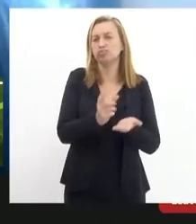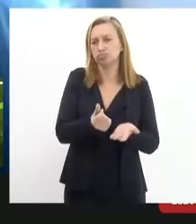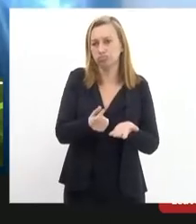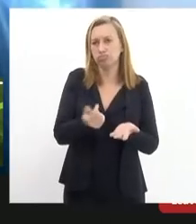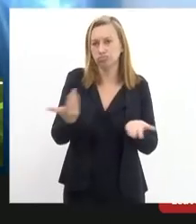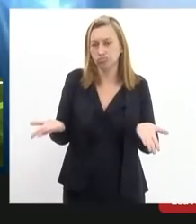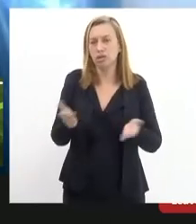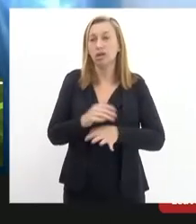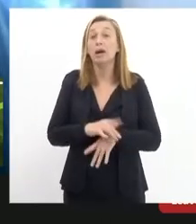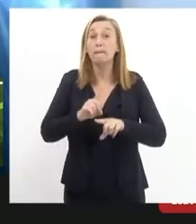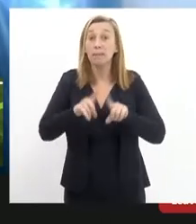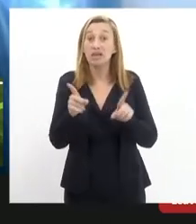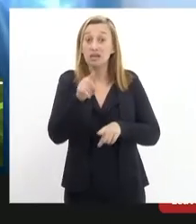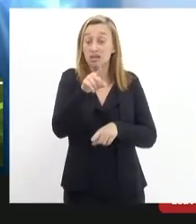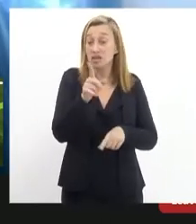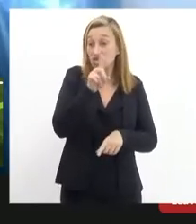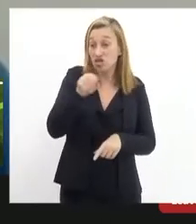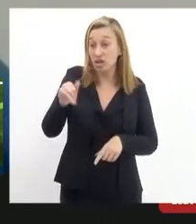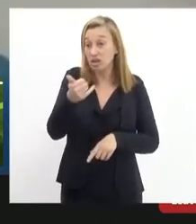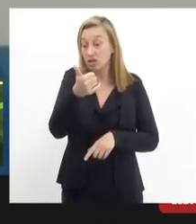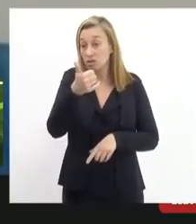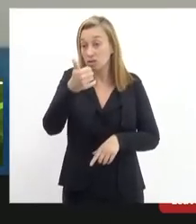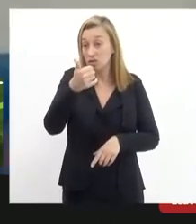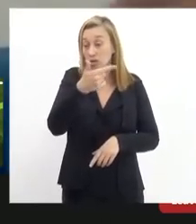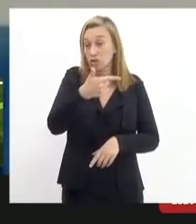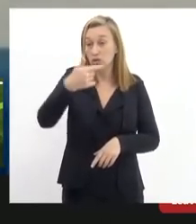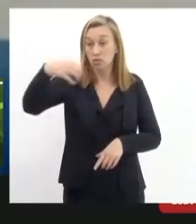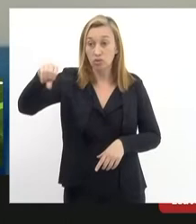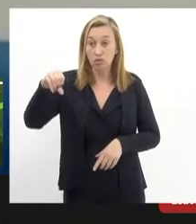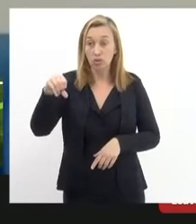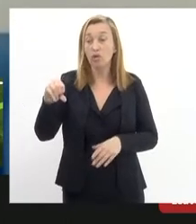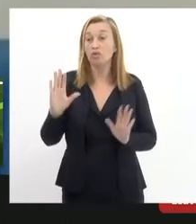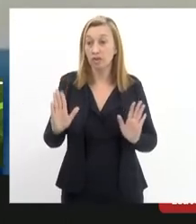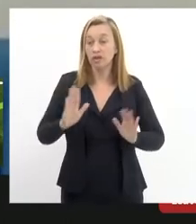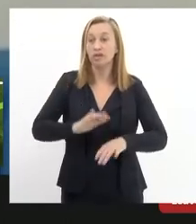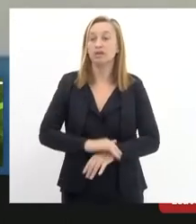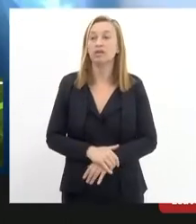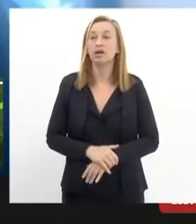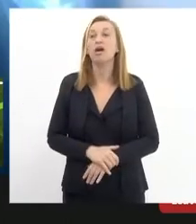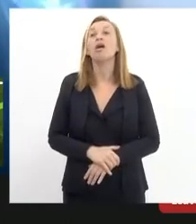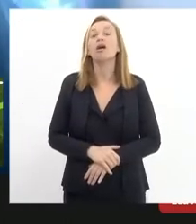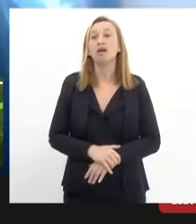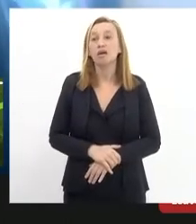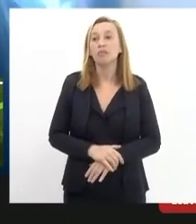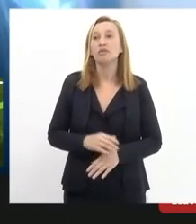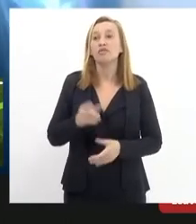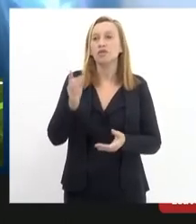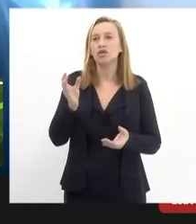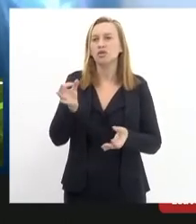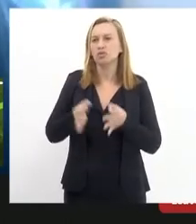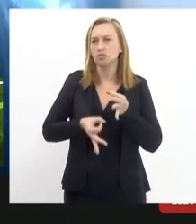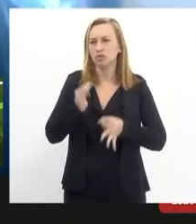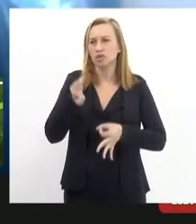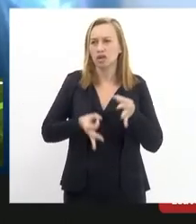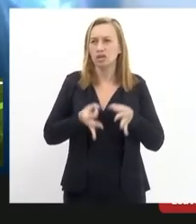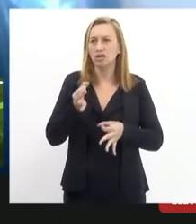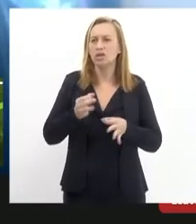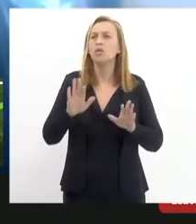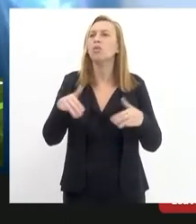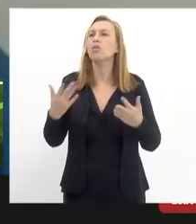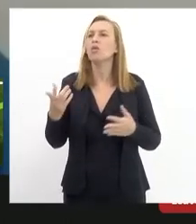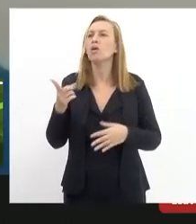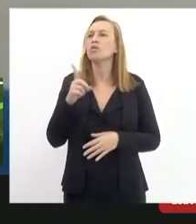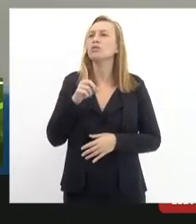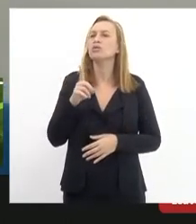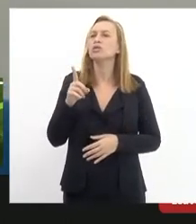referendou mas essa data de 2009 é da sentença de qualquer maneira mas transitado em julgado é de qual data? é de